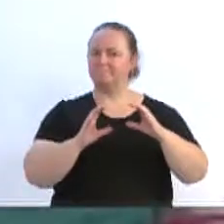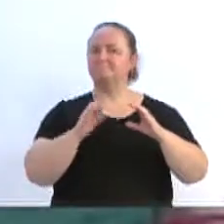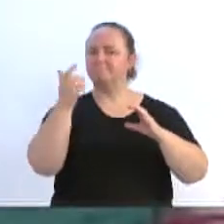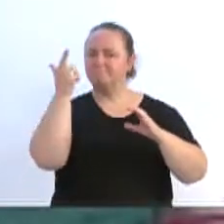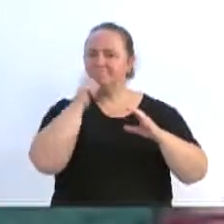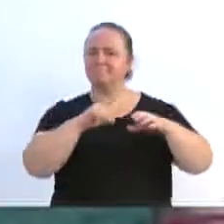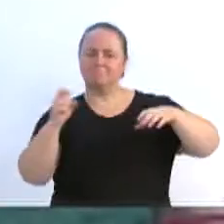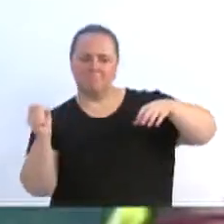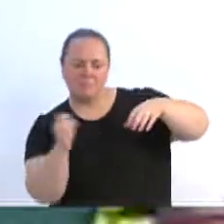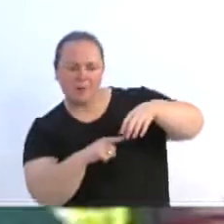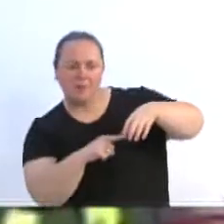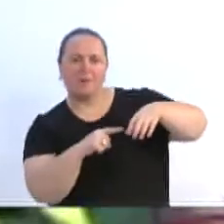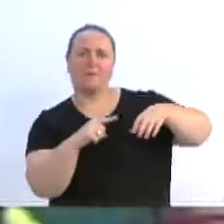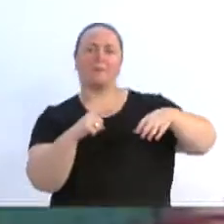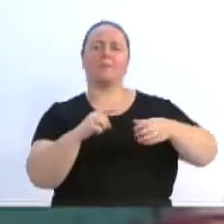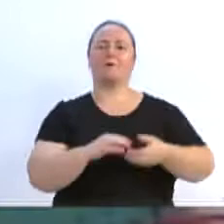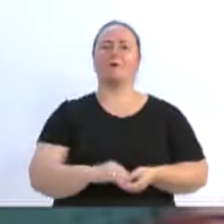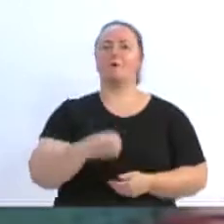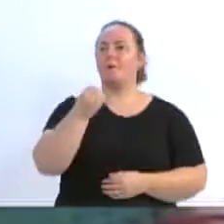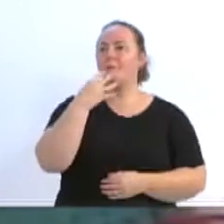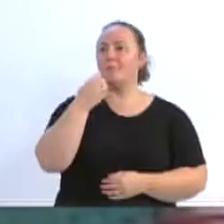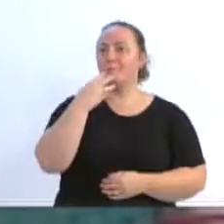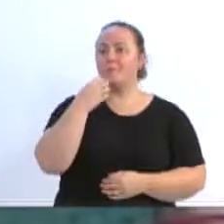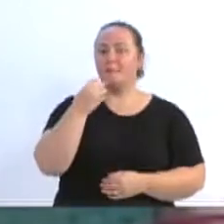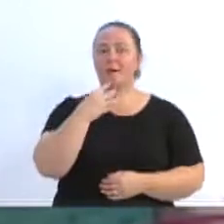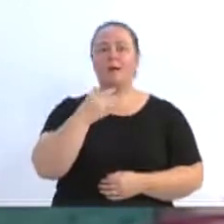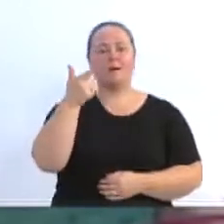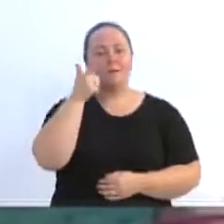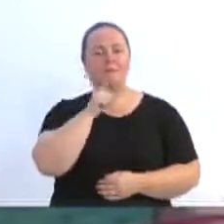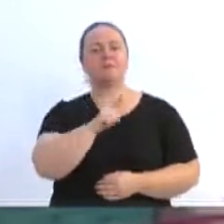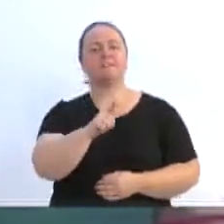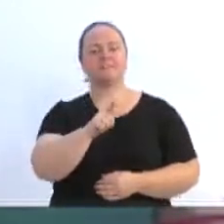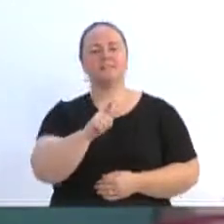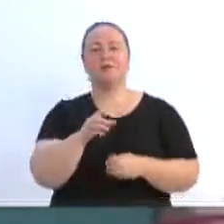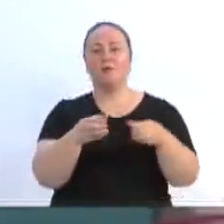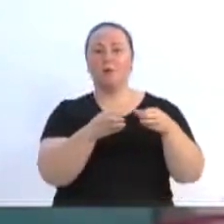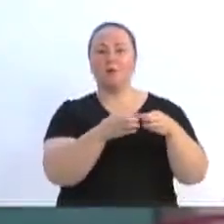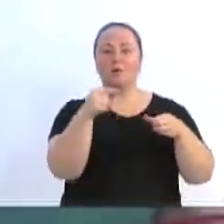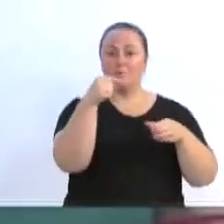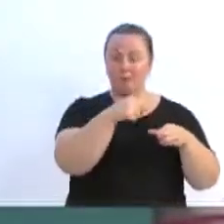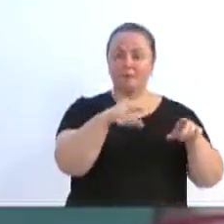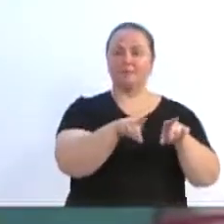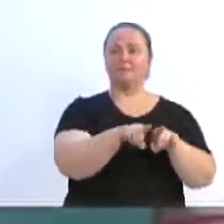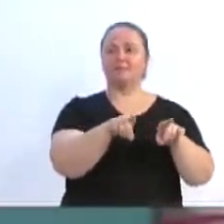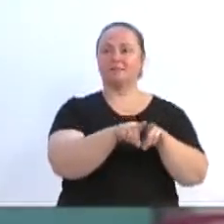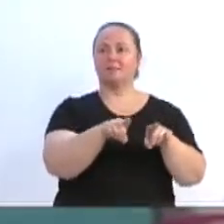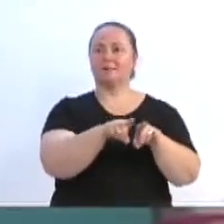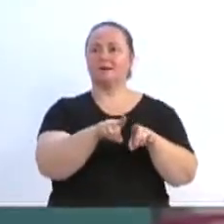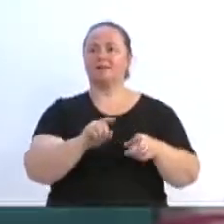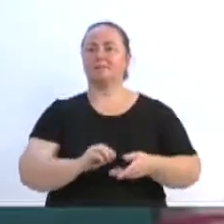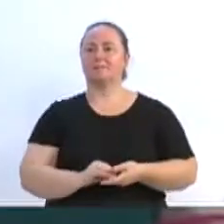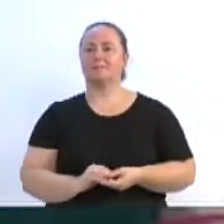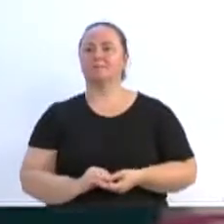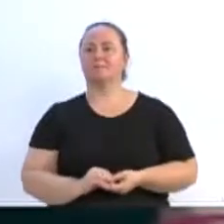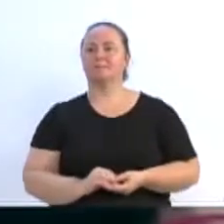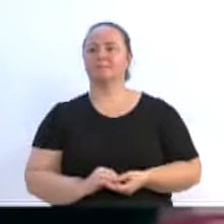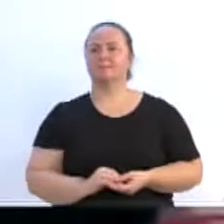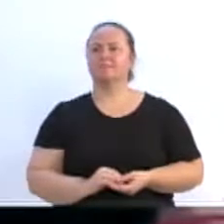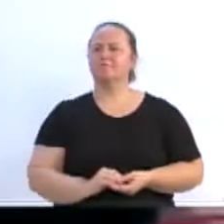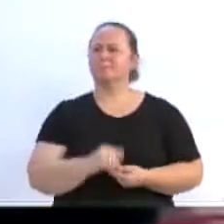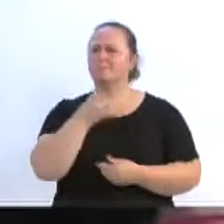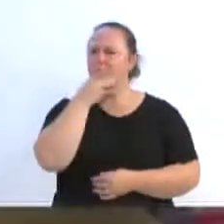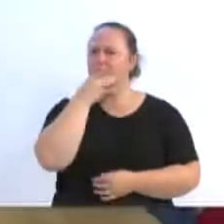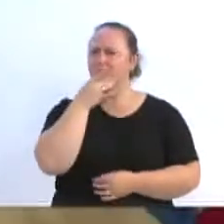Um dos dois, pra conferir aí, é gol da Yafa! Bola aqui atrás, acho que foi o Rafael,